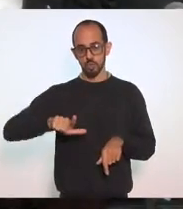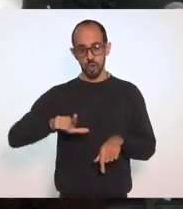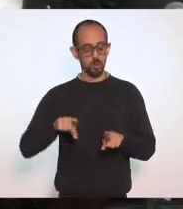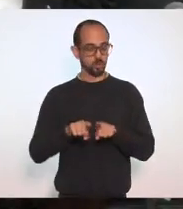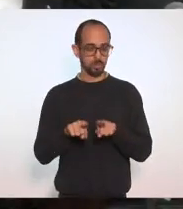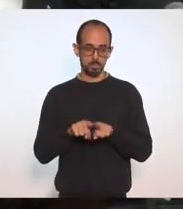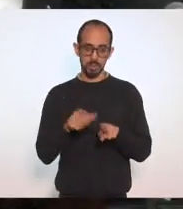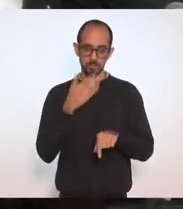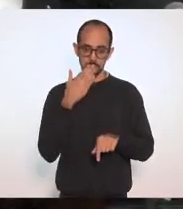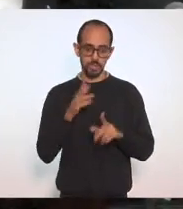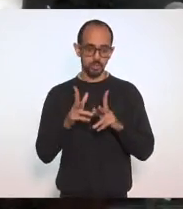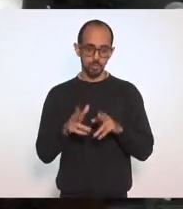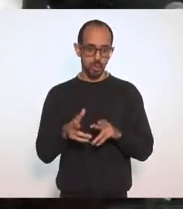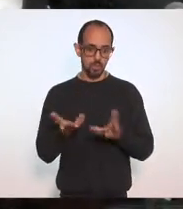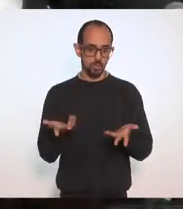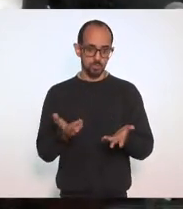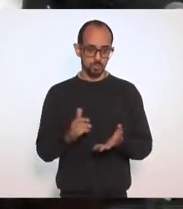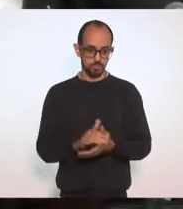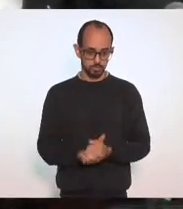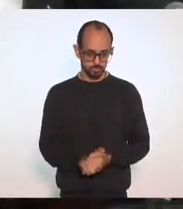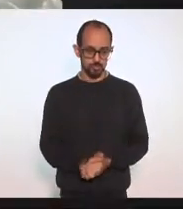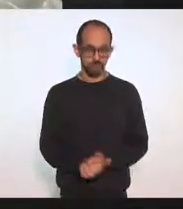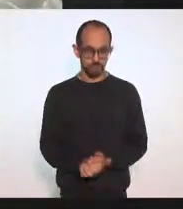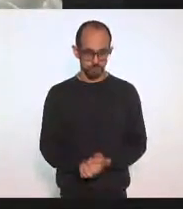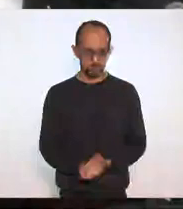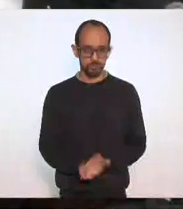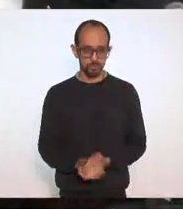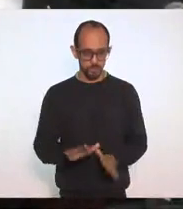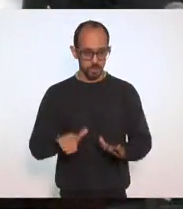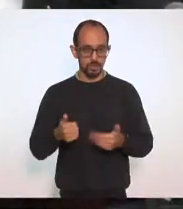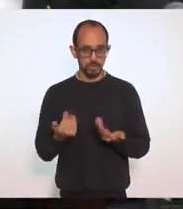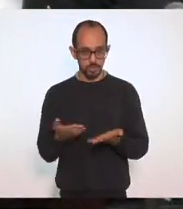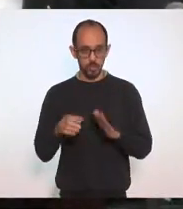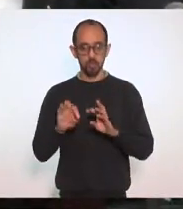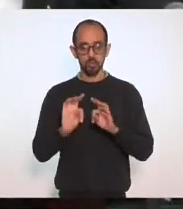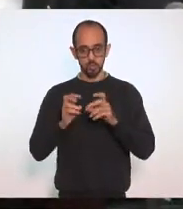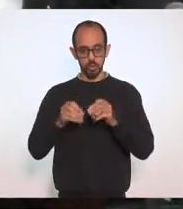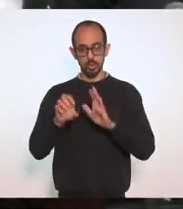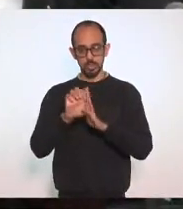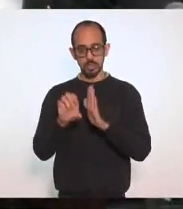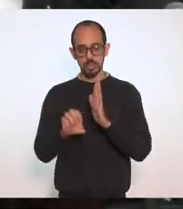Então, está prejudicado, as Exatamente. As emendas estão prejudicadas.